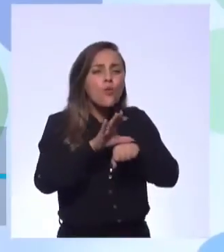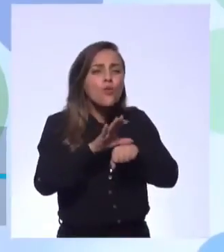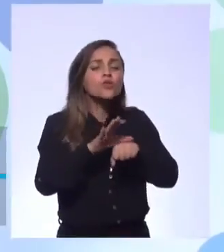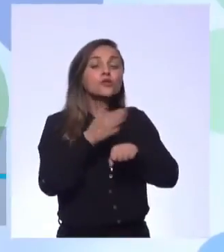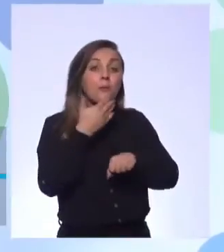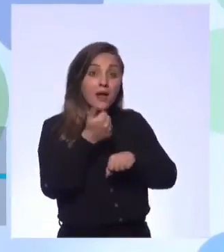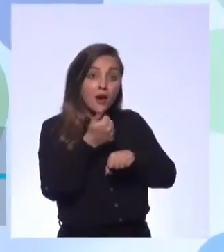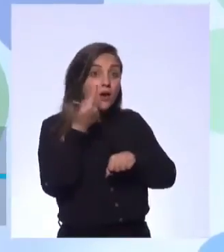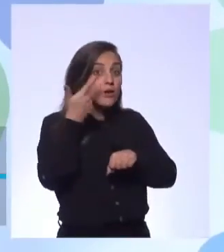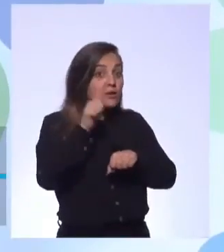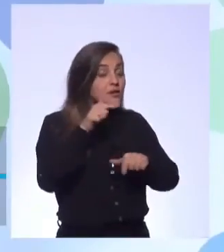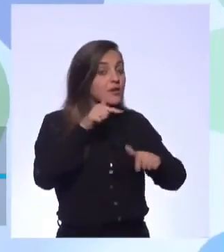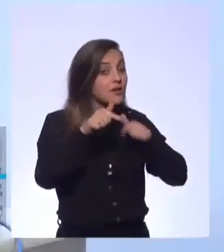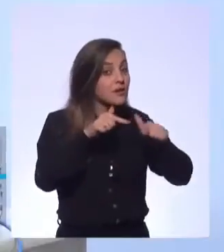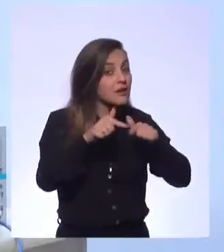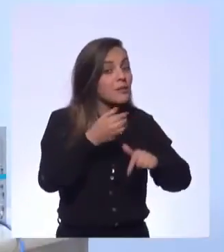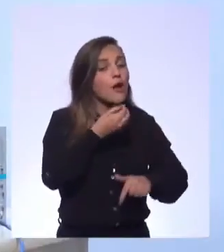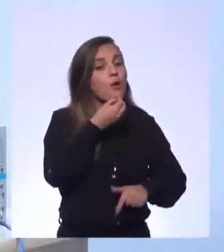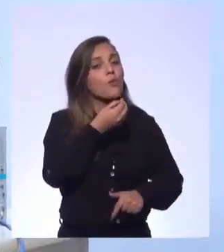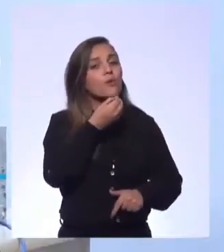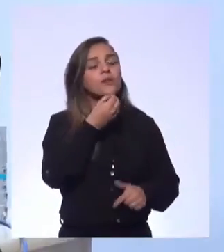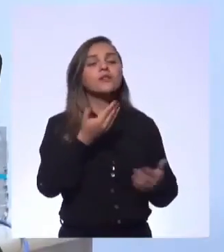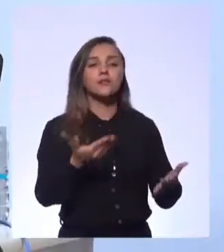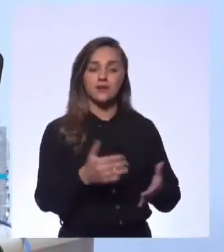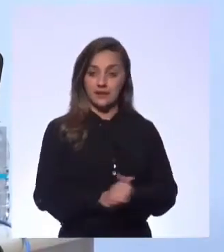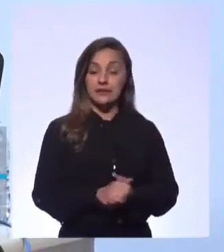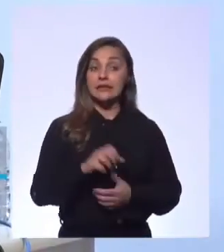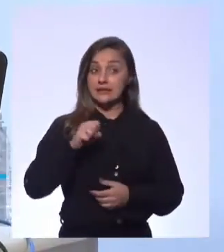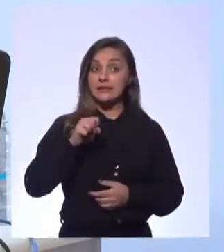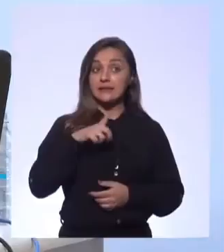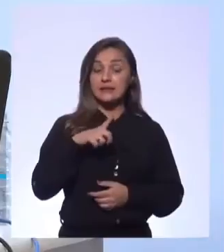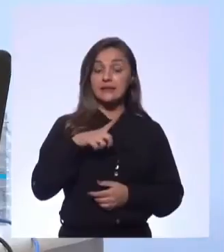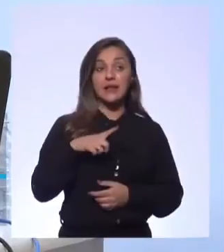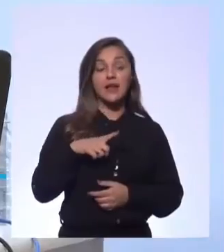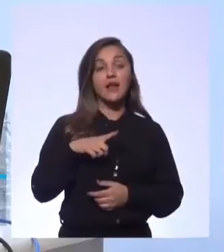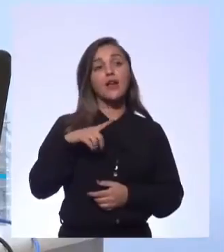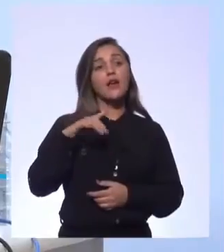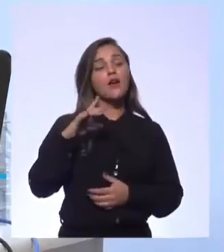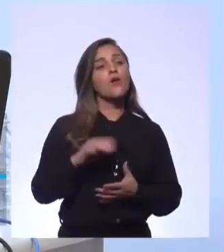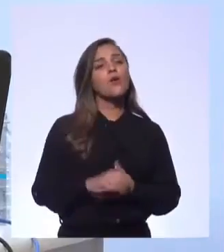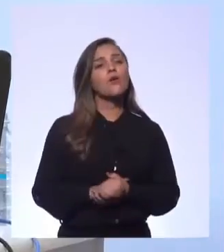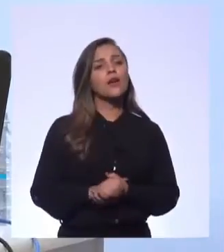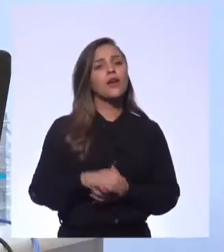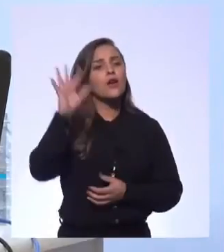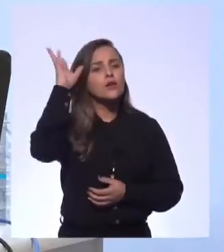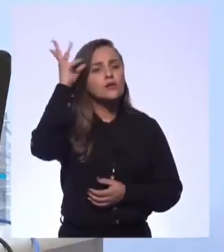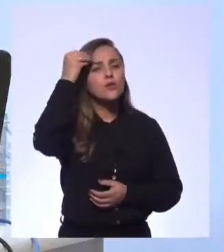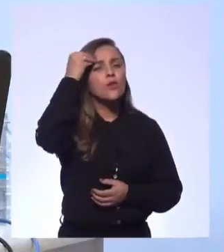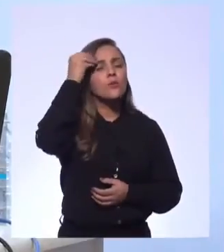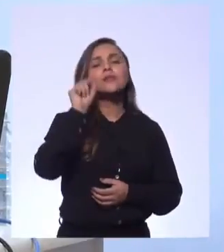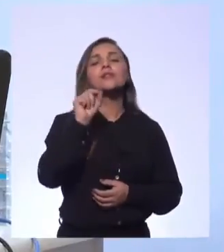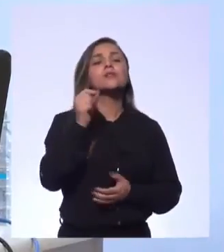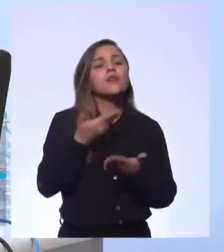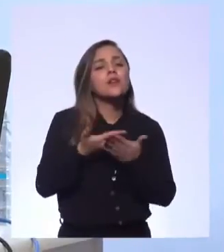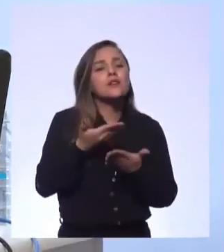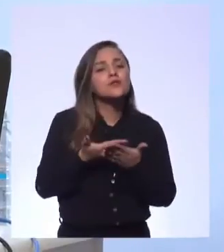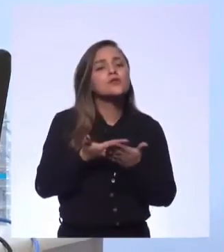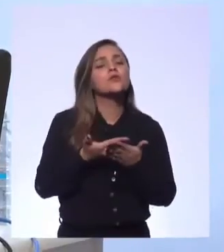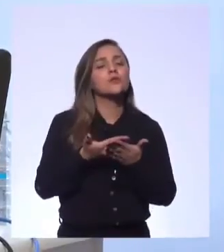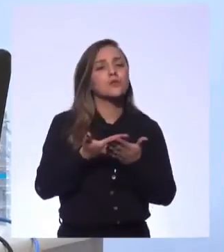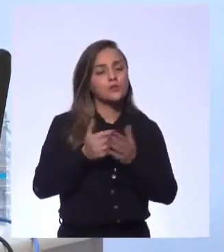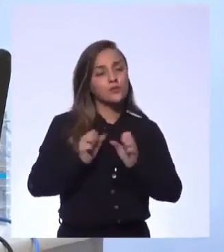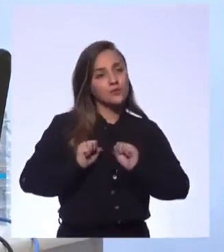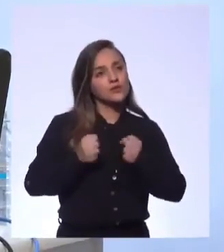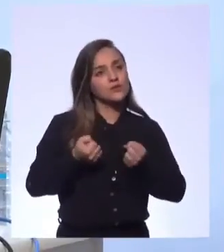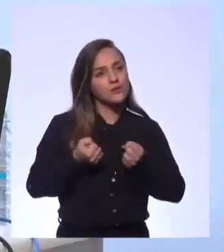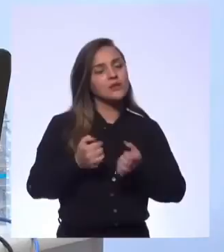entra muito nisso. e hoje em dia se tem uma coisa que a gente trabalha bastante é a capacidade que a gente tem de buscar essas potencialidades. Tem um monte